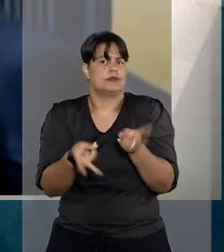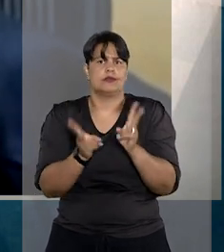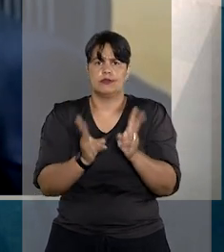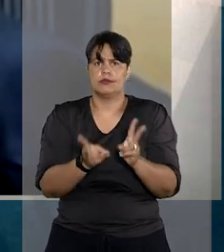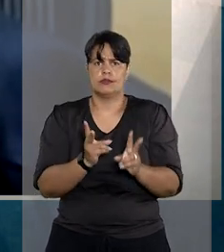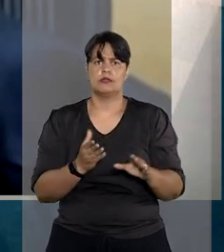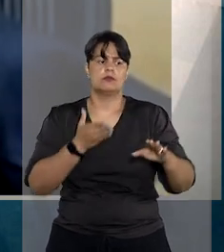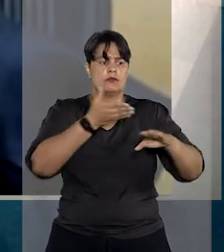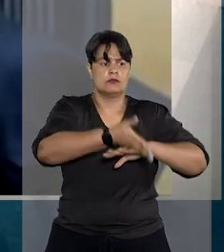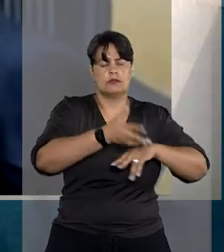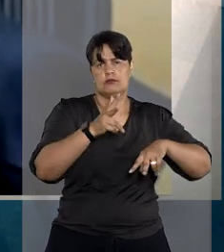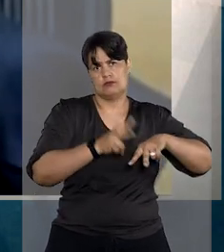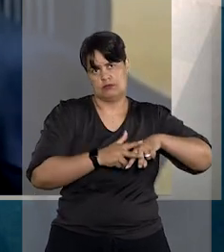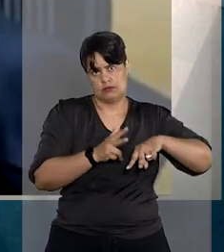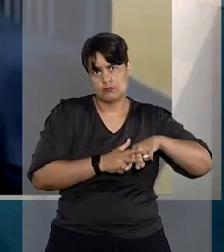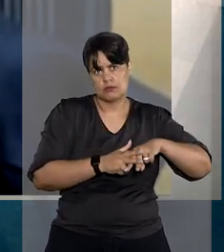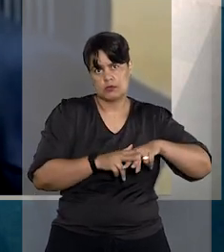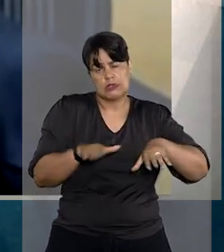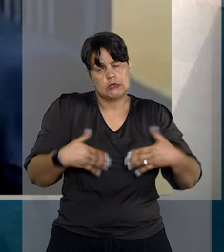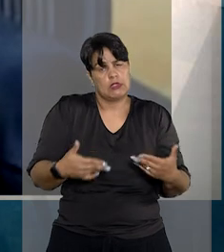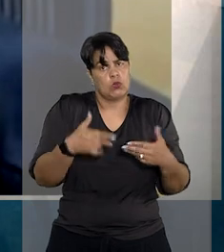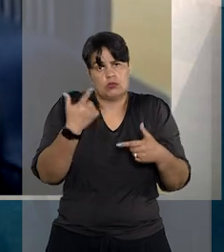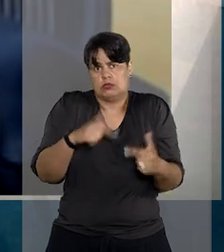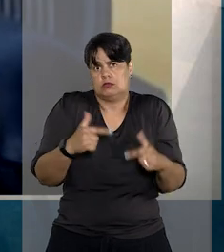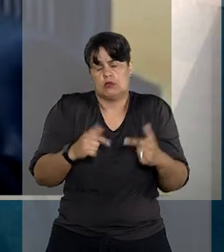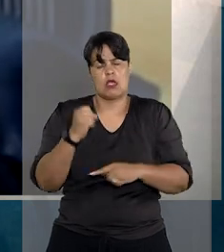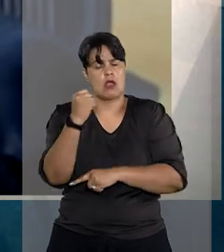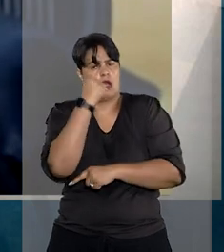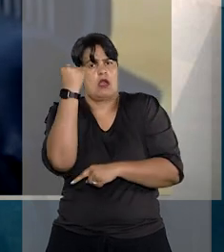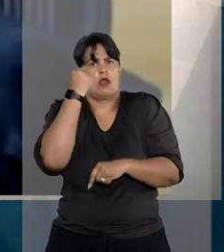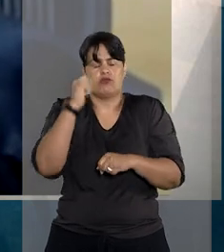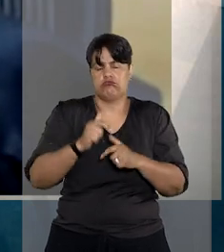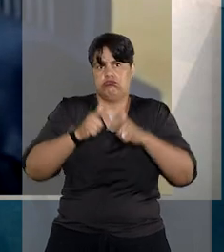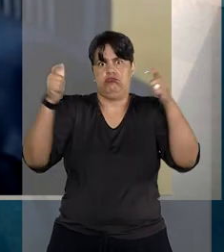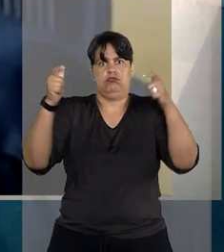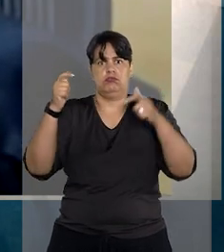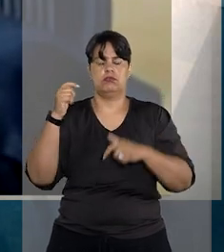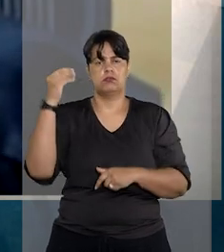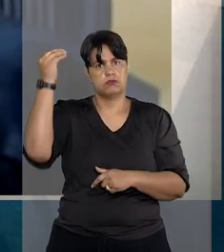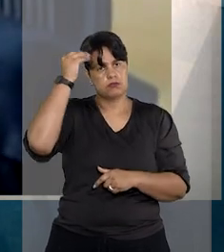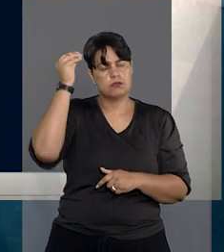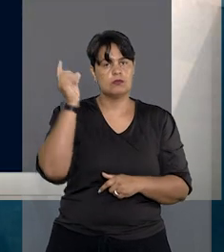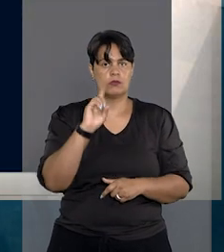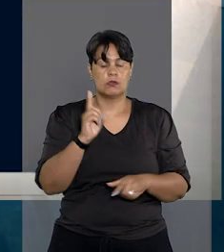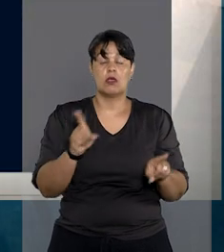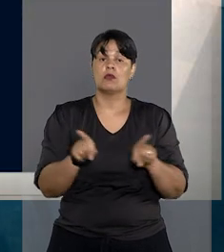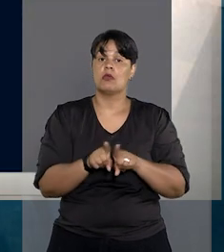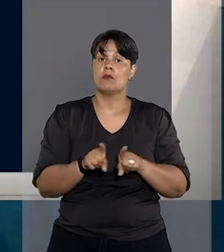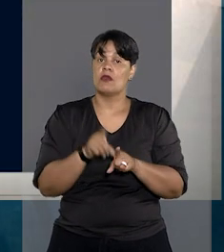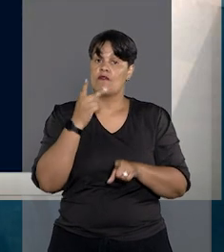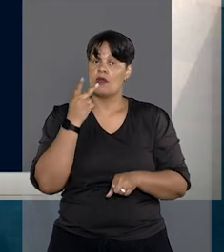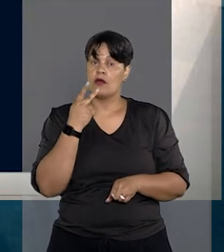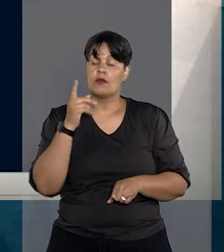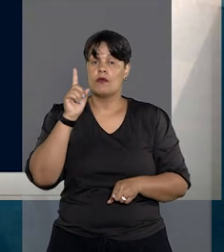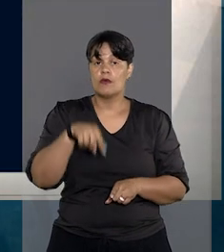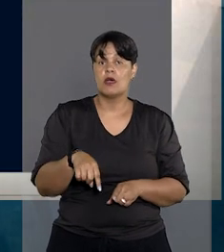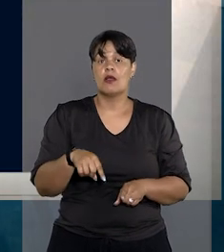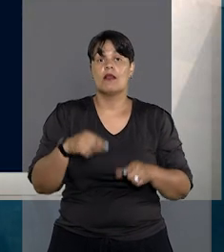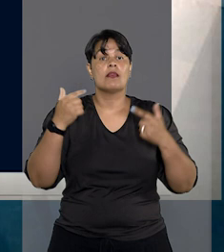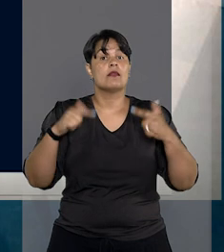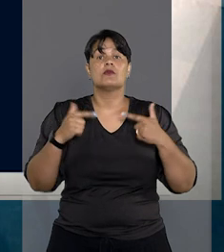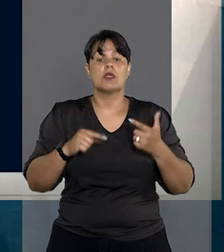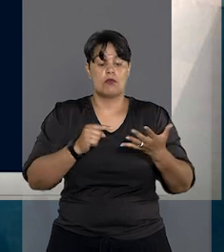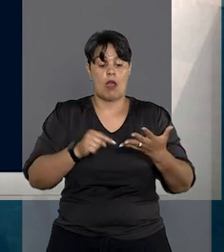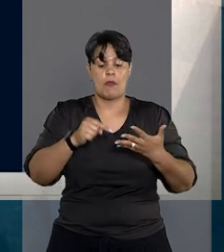entorpecentes ao interior de presídios e não demonstra maior grau de reprovabilidade. Laurita Vaz também apontou que não foi produzida nenhuma